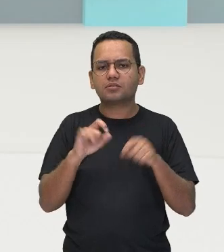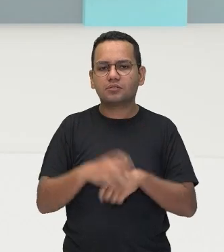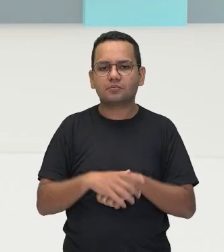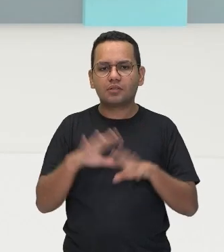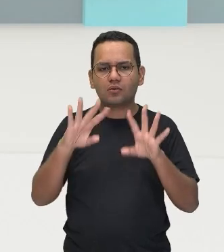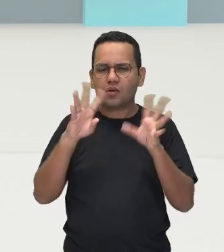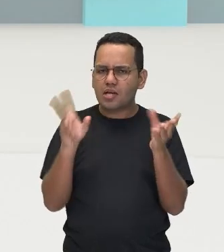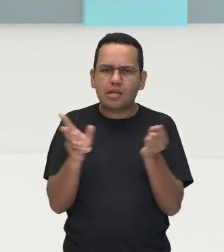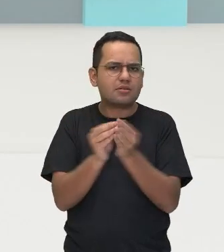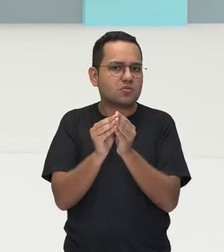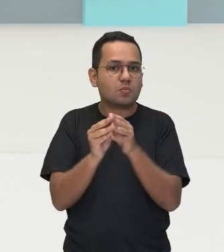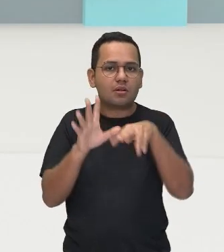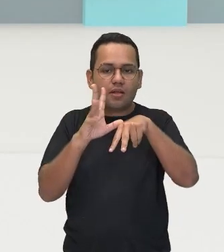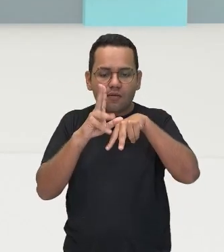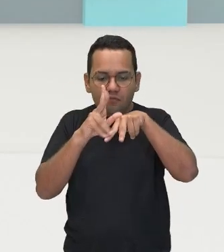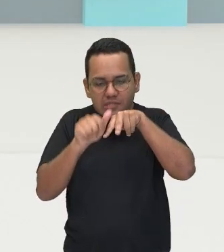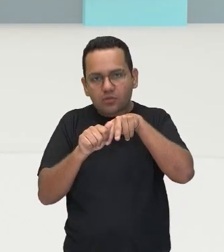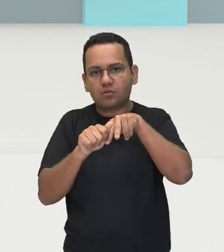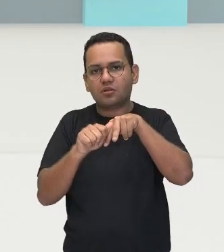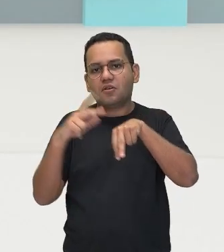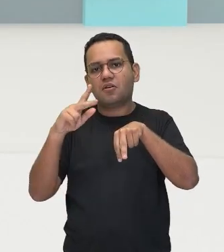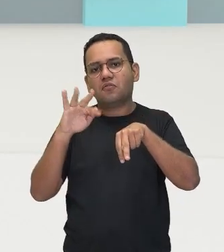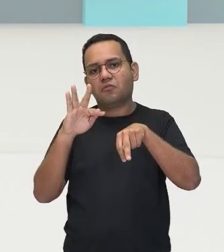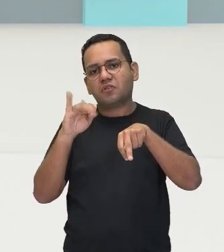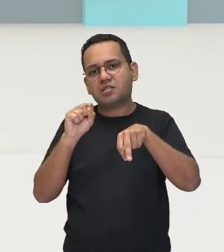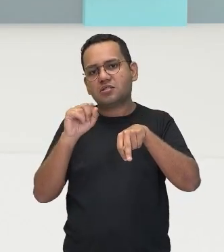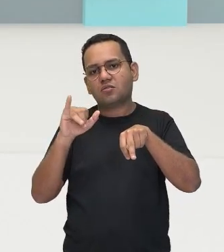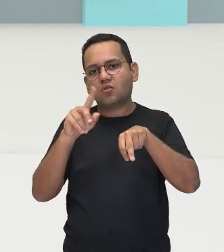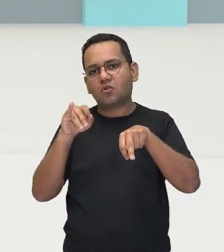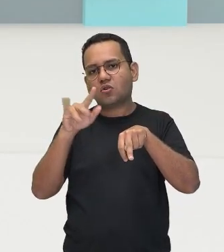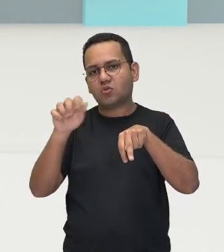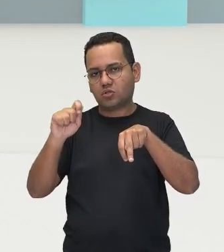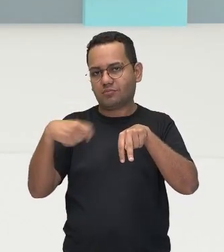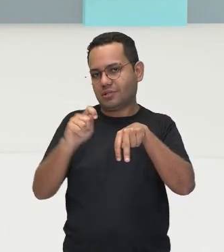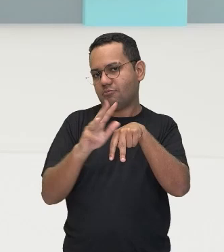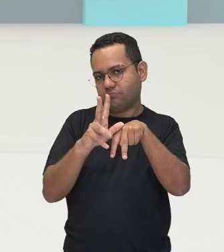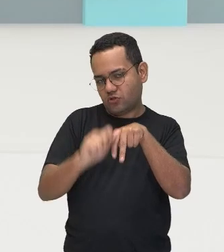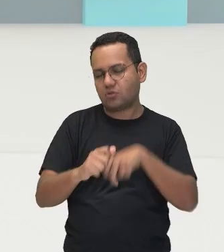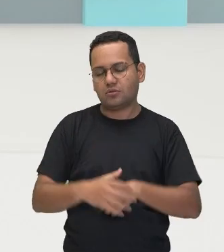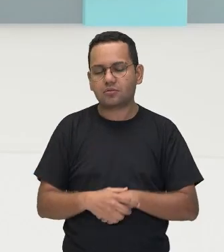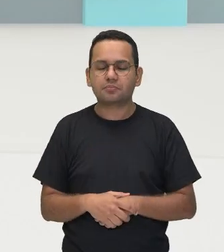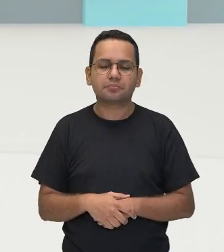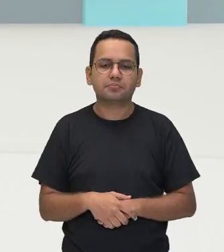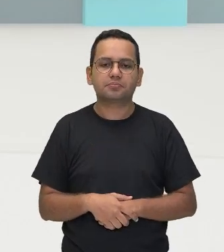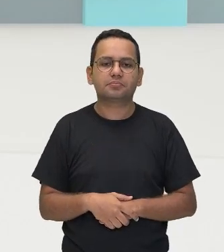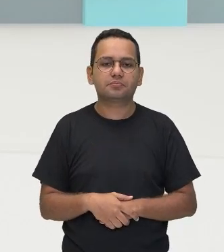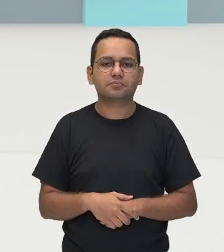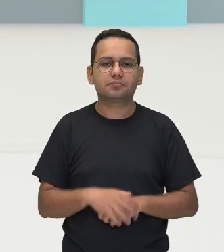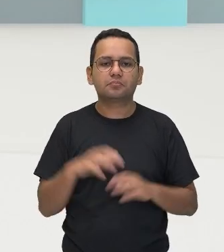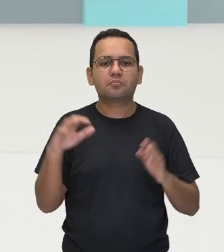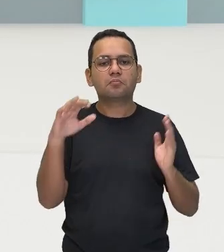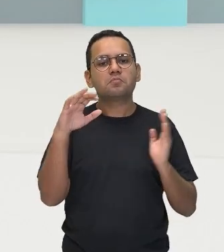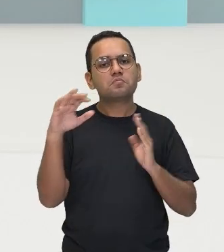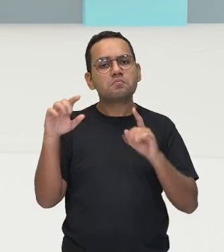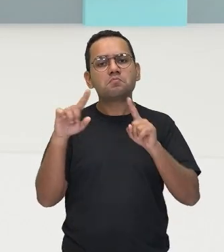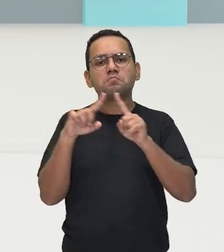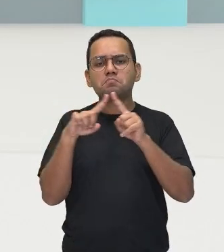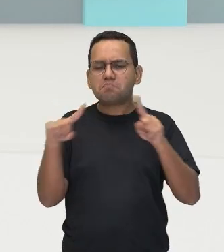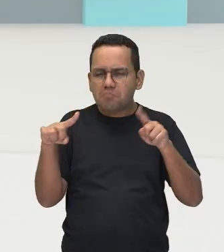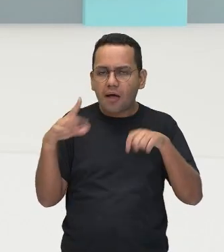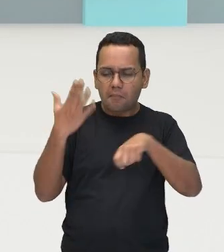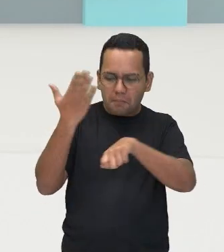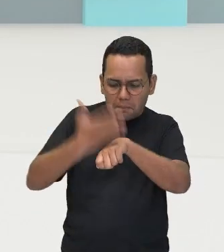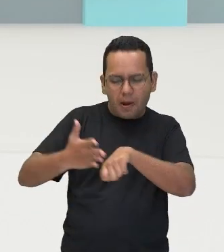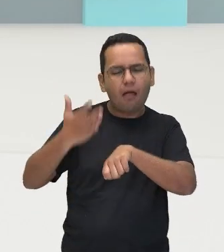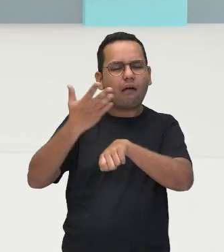linha de fisiologia de como funciona tudo isso aí. E o resultado de tudo isso, gente, depois de algum tempo de treinamento, né? Que, como eu falei,